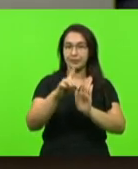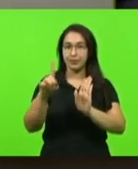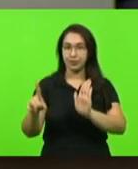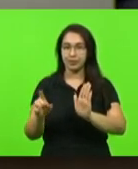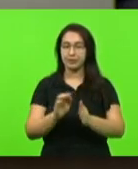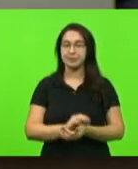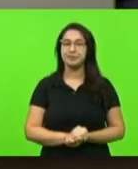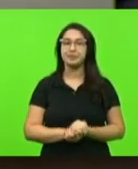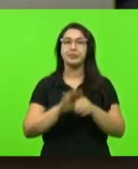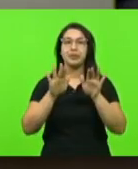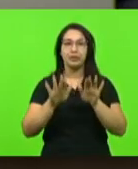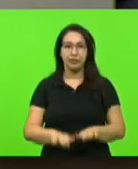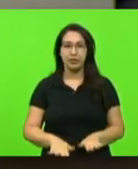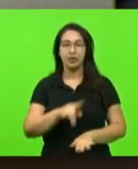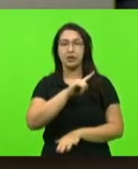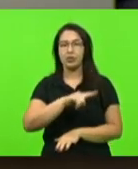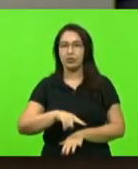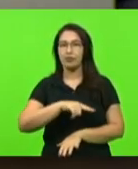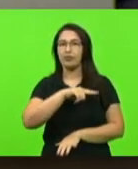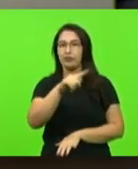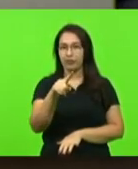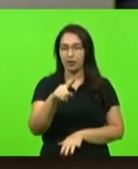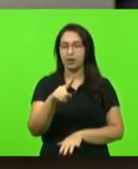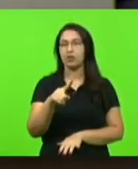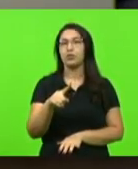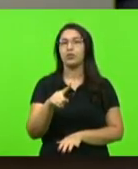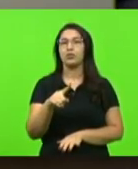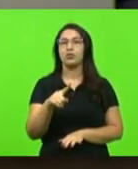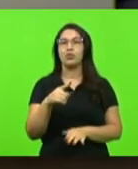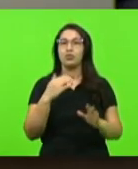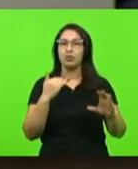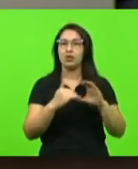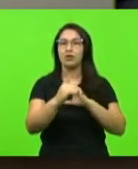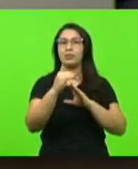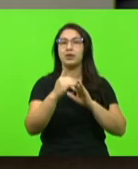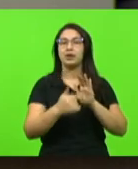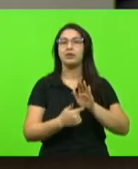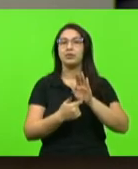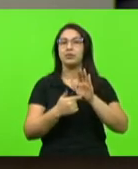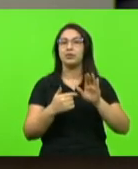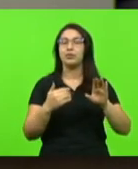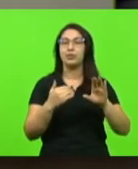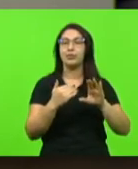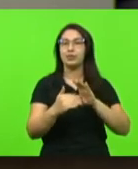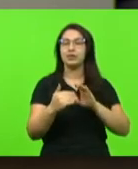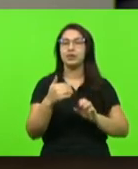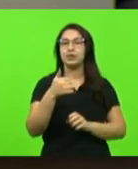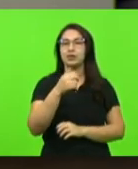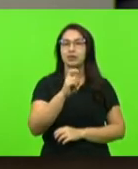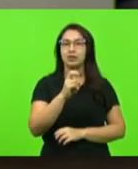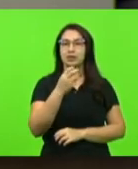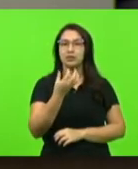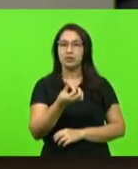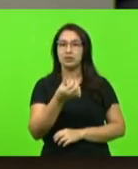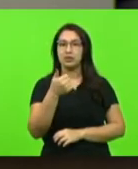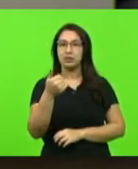mantido o veto parcial em turno único, encaminhado pela mensagem número 561, barra 2020,